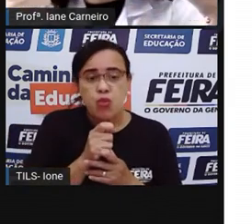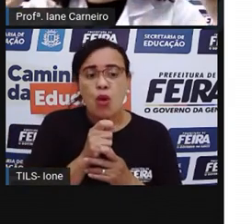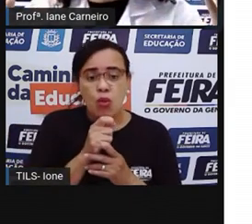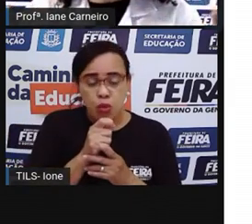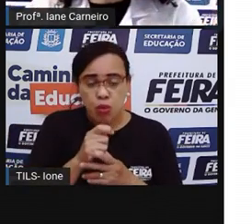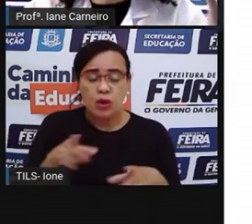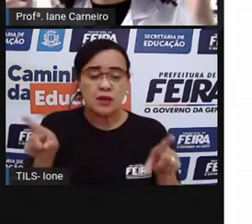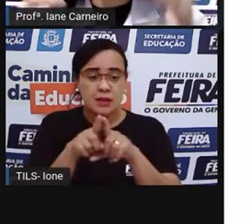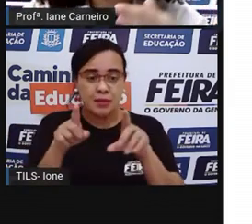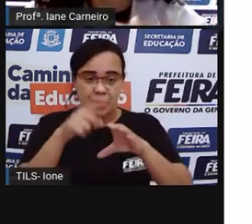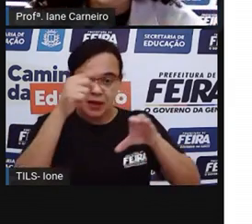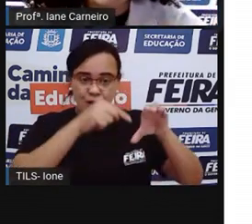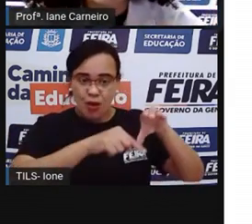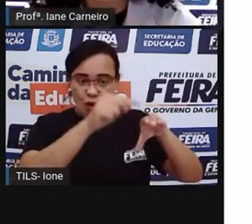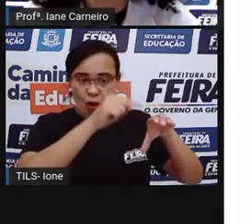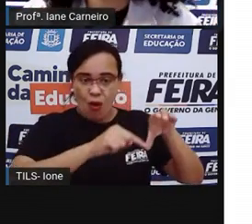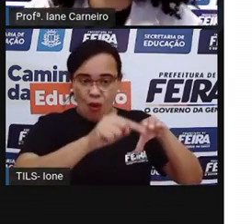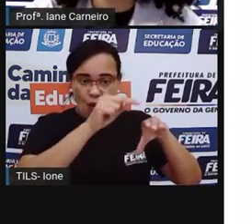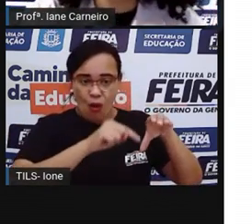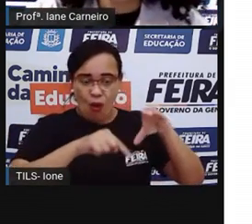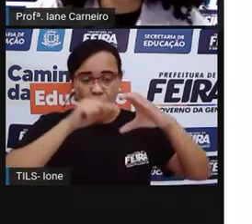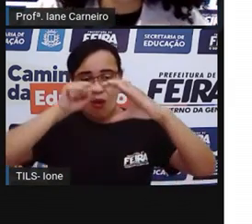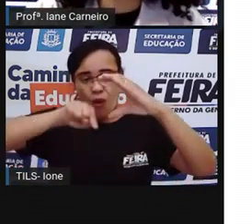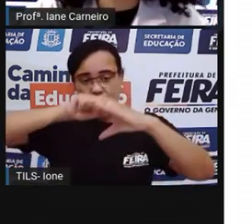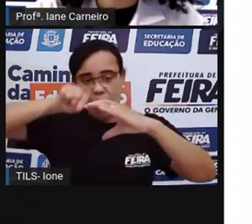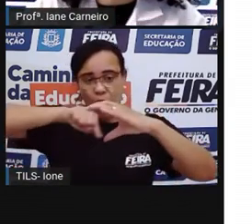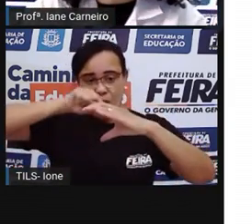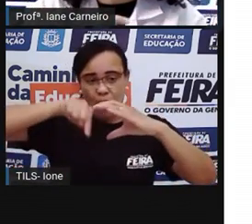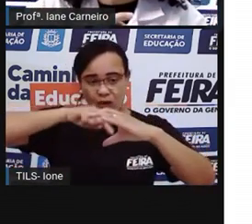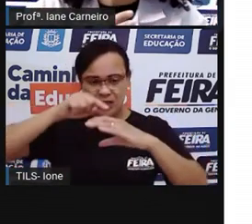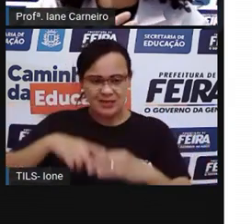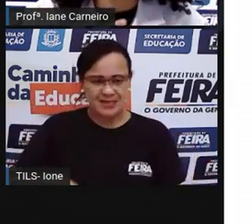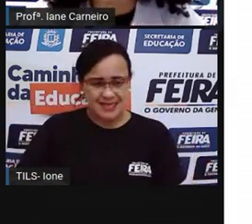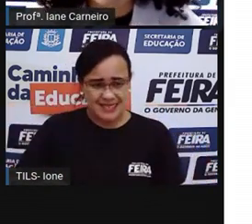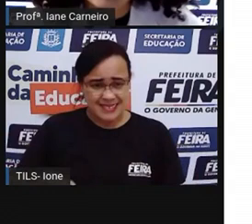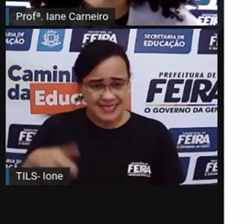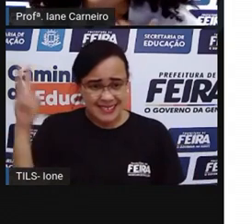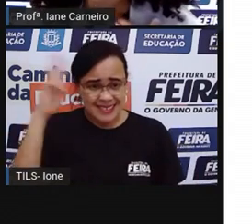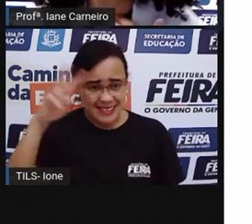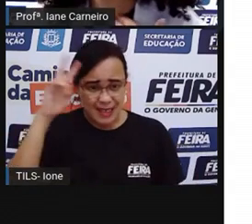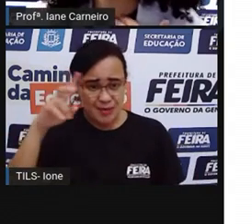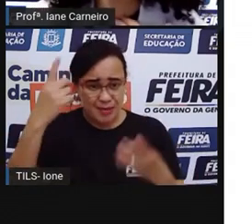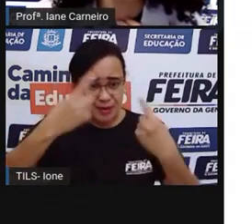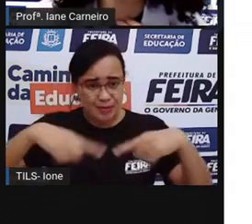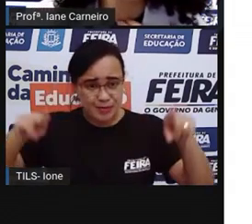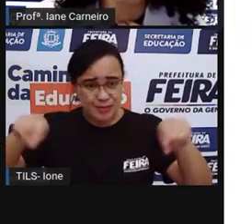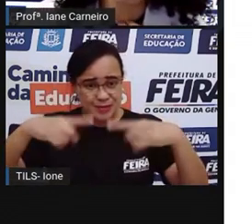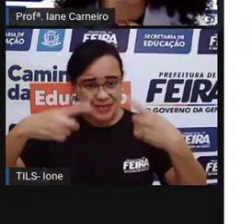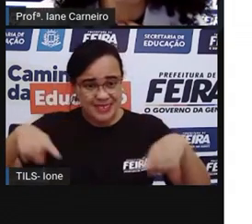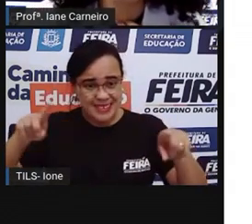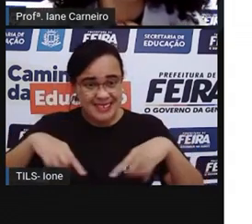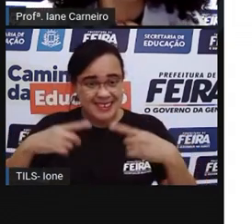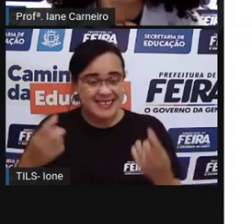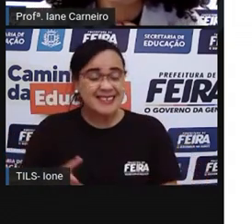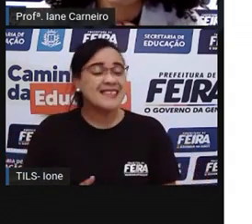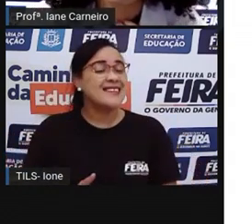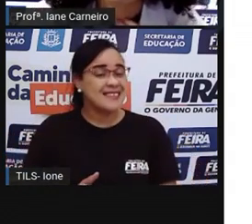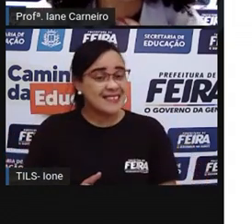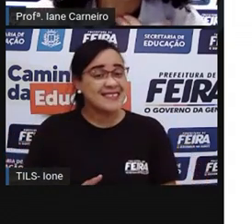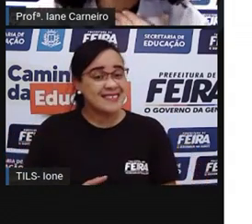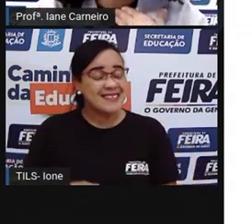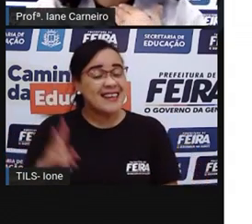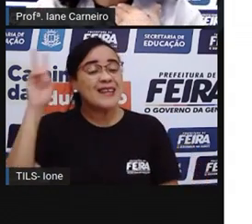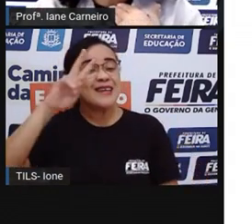E aí no livro tinha uma musiquinha, que lembra qual foi a cantiga de roda que apareceu lá no livro?